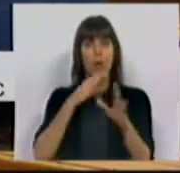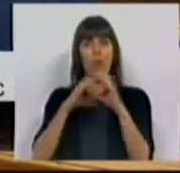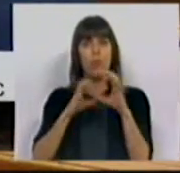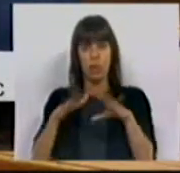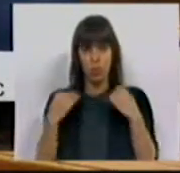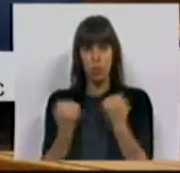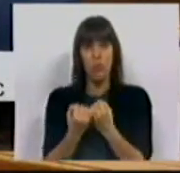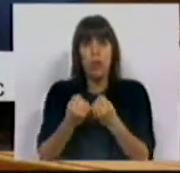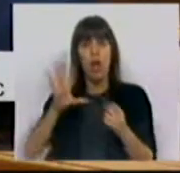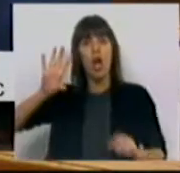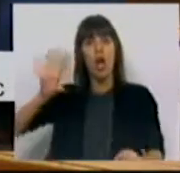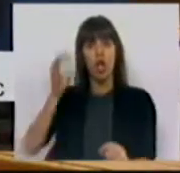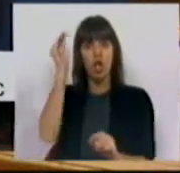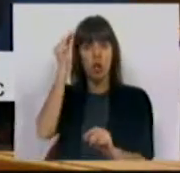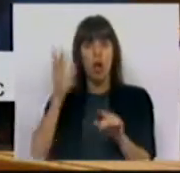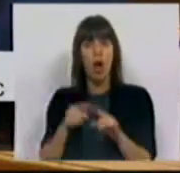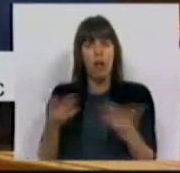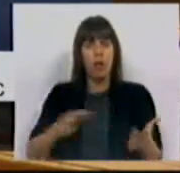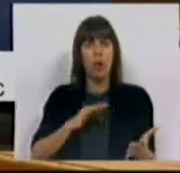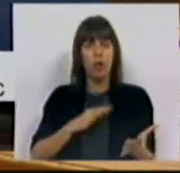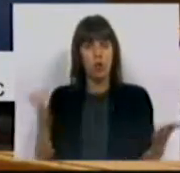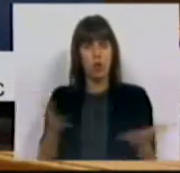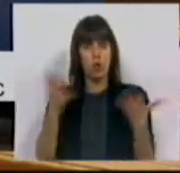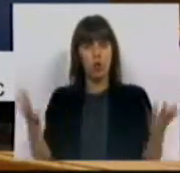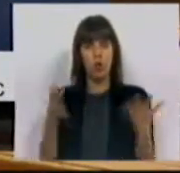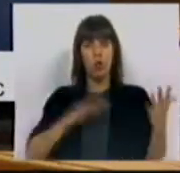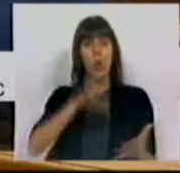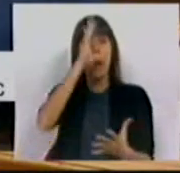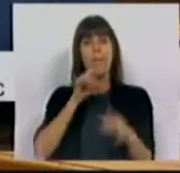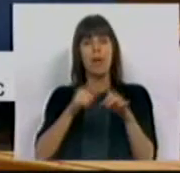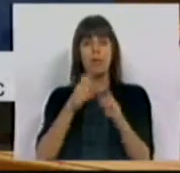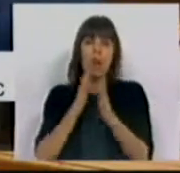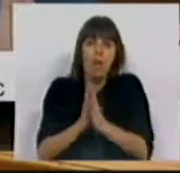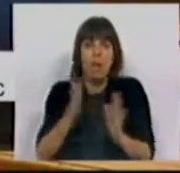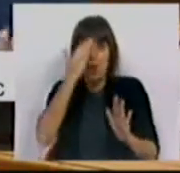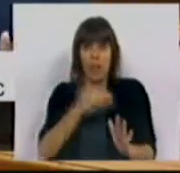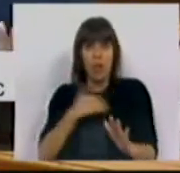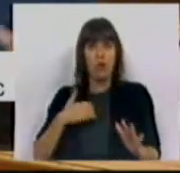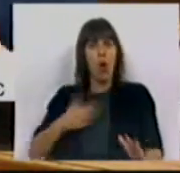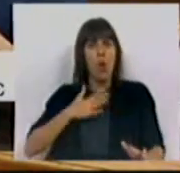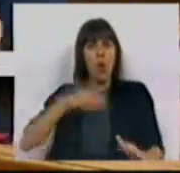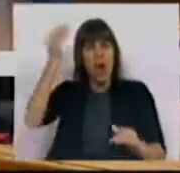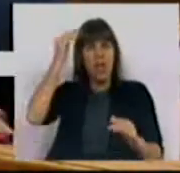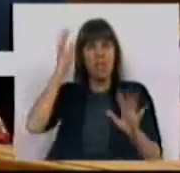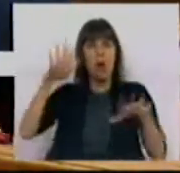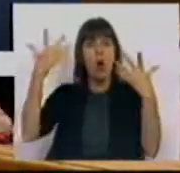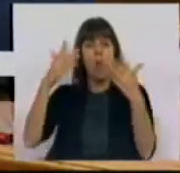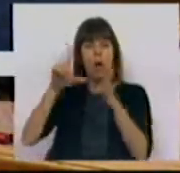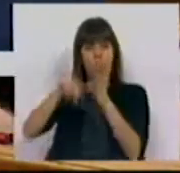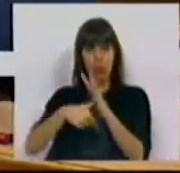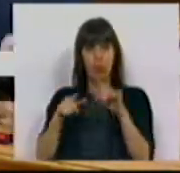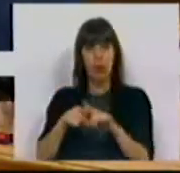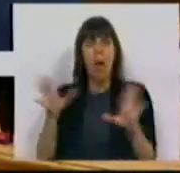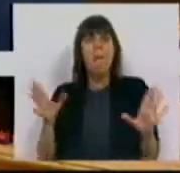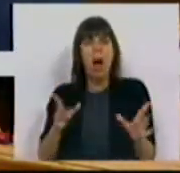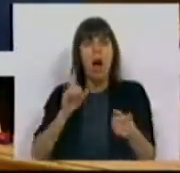comunicação social regional. O Sr. Ministro, pelo amor de Deus, eu já nem quero saber quando é vai haver o projeto,